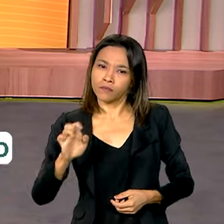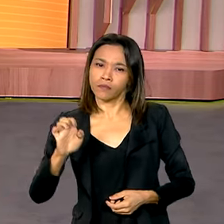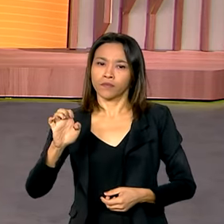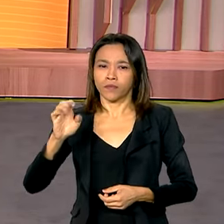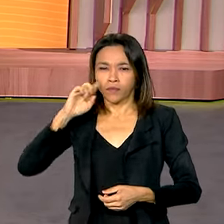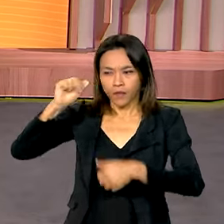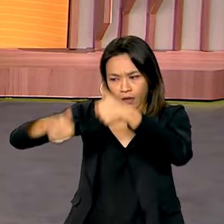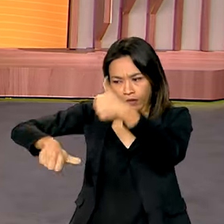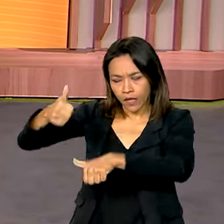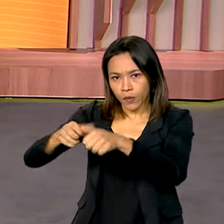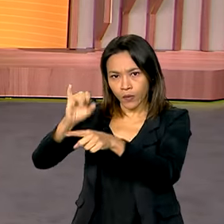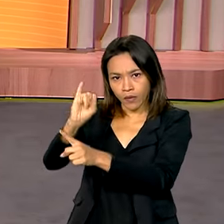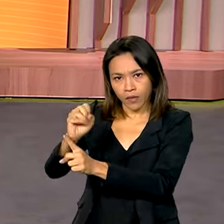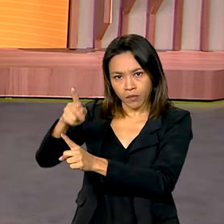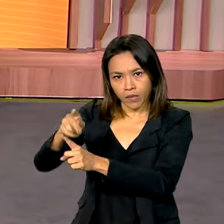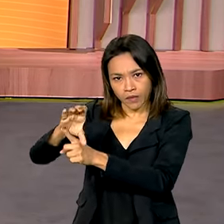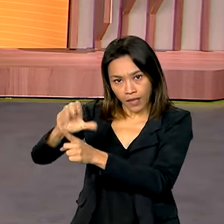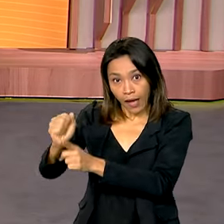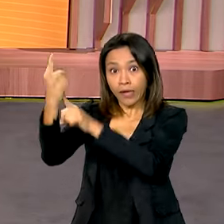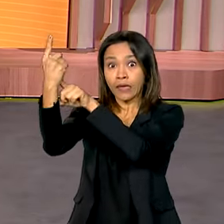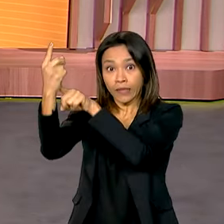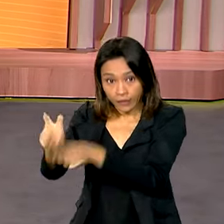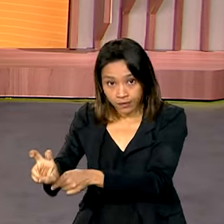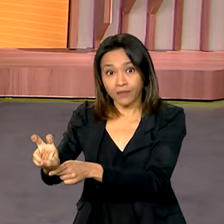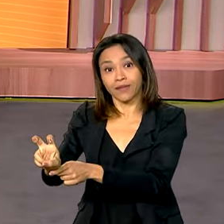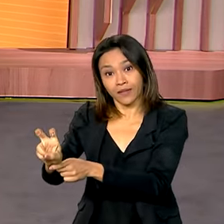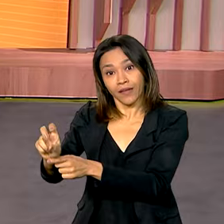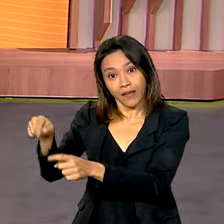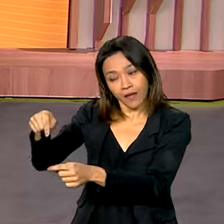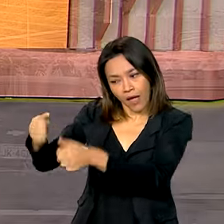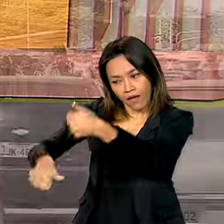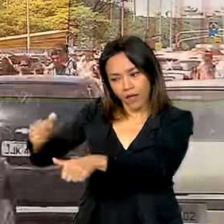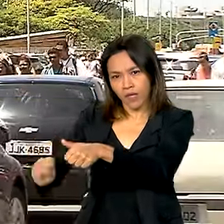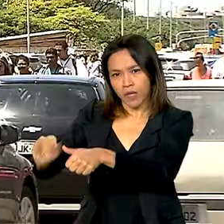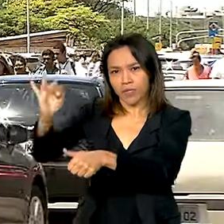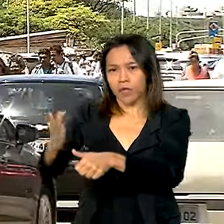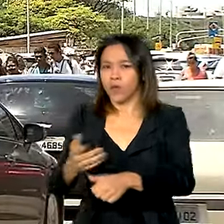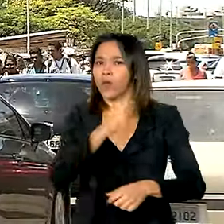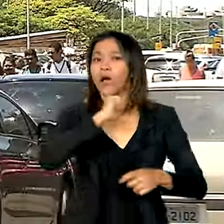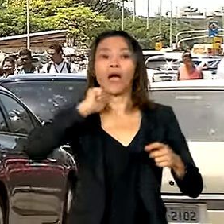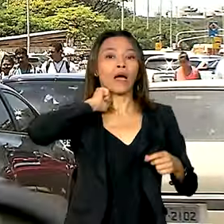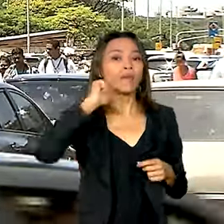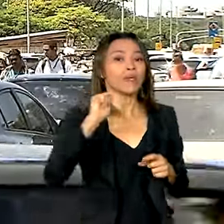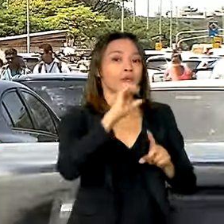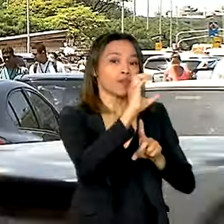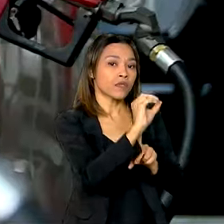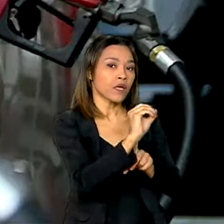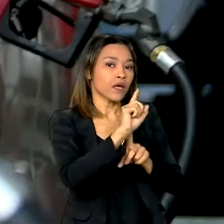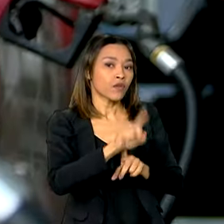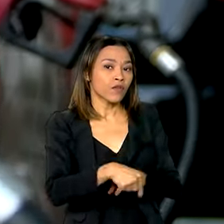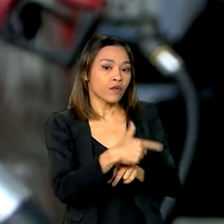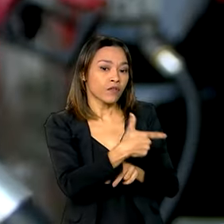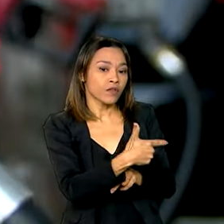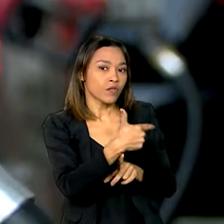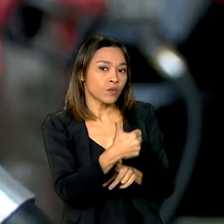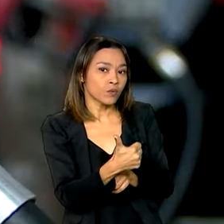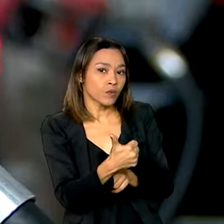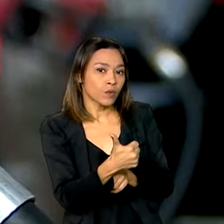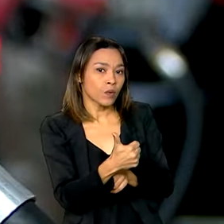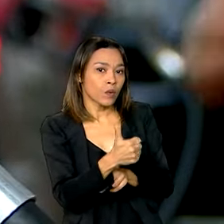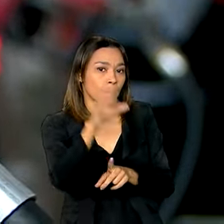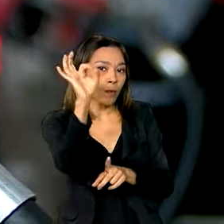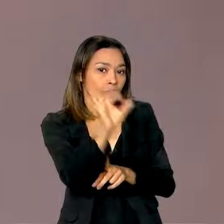mede a prévia da inflação. Em abril, o índice ficou em 0,1%, 0,21%, perdão,